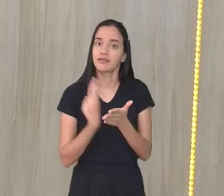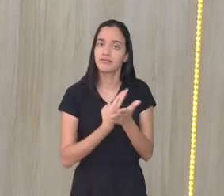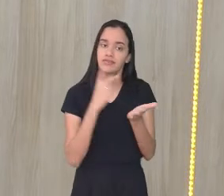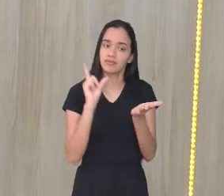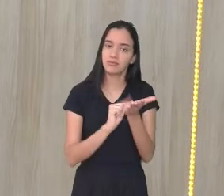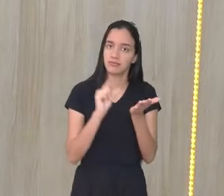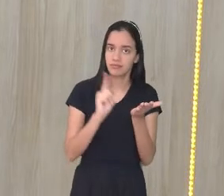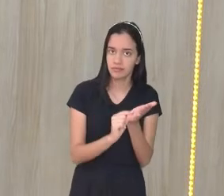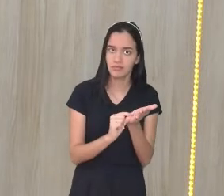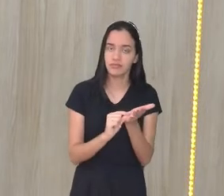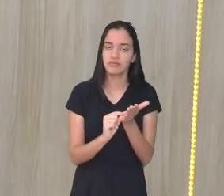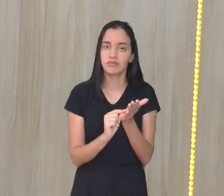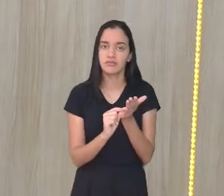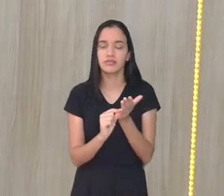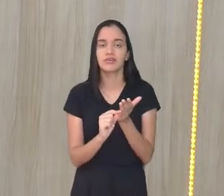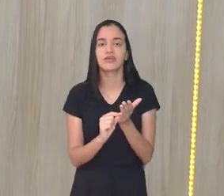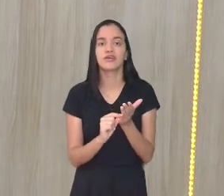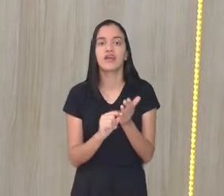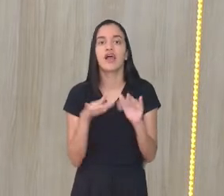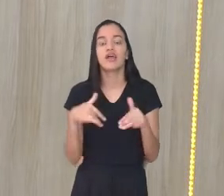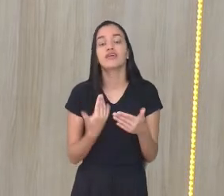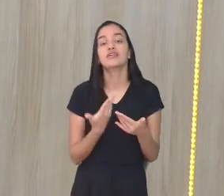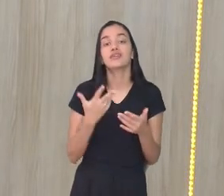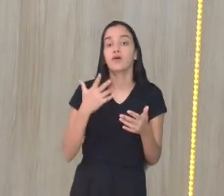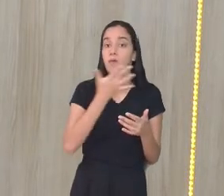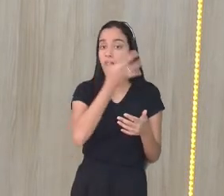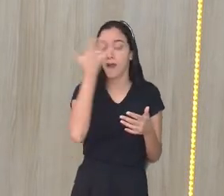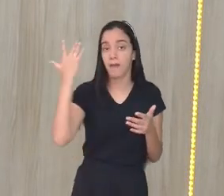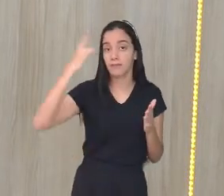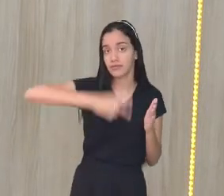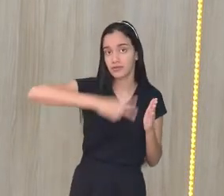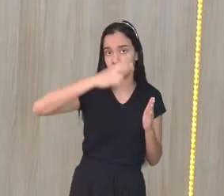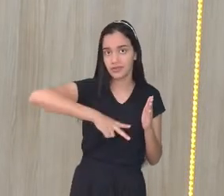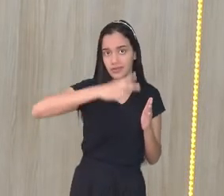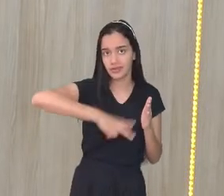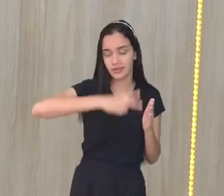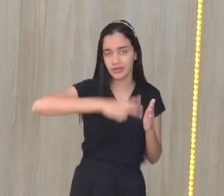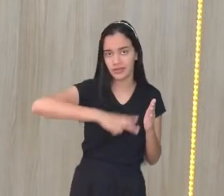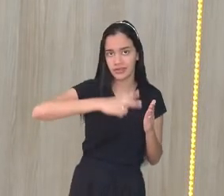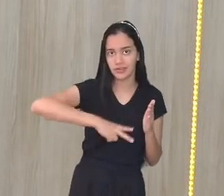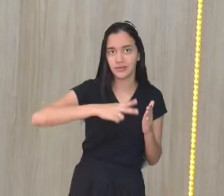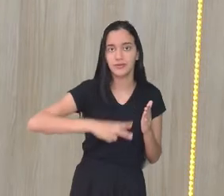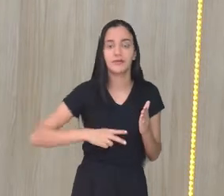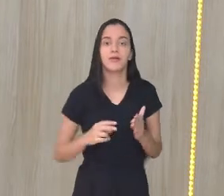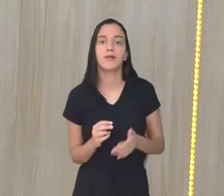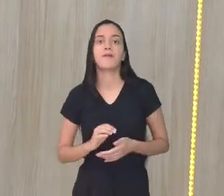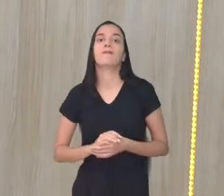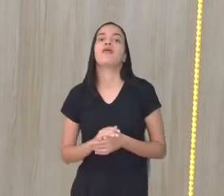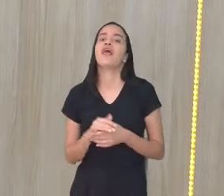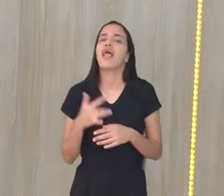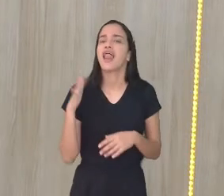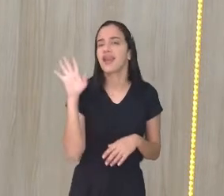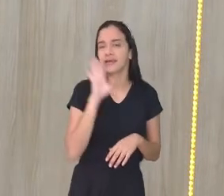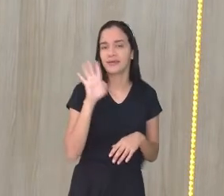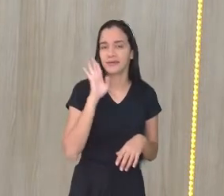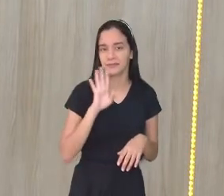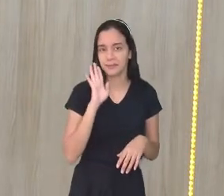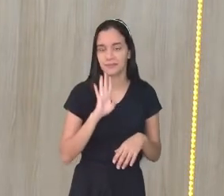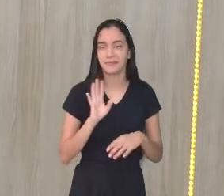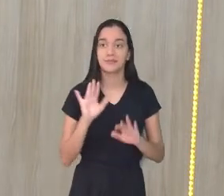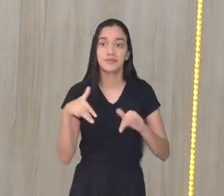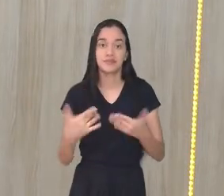artigo. E aí, esse leitor escreve para o editor dessa revista. Bem massa, não é mesmo?